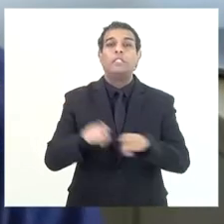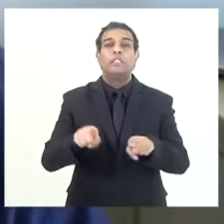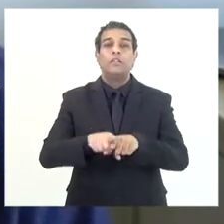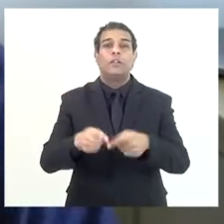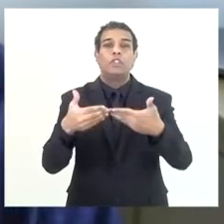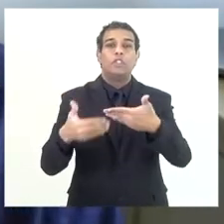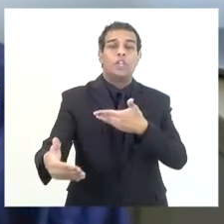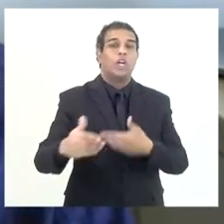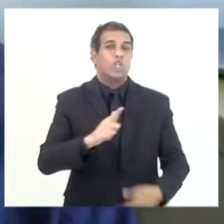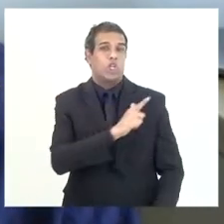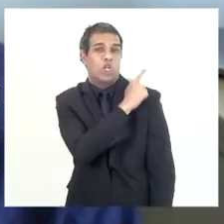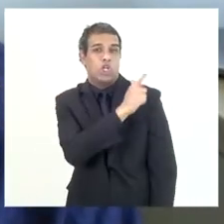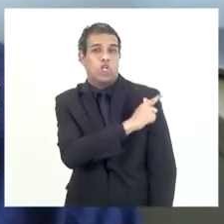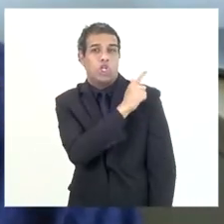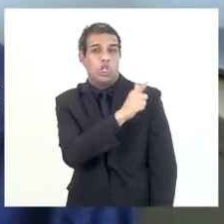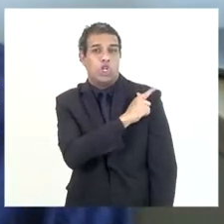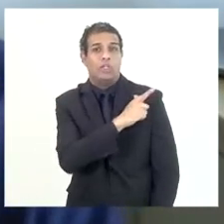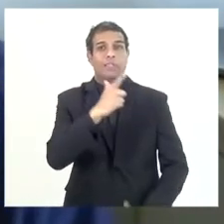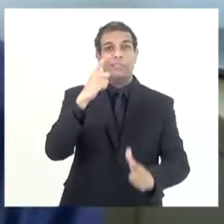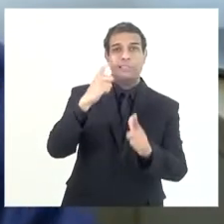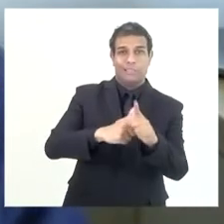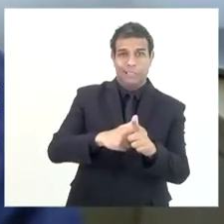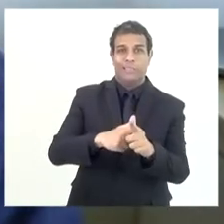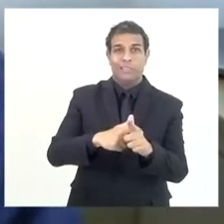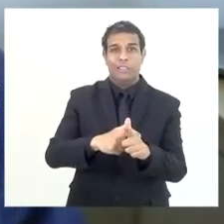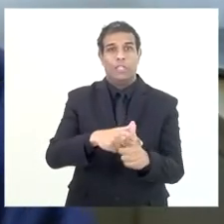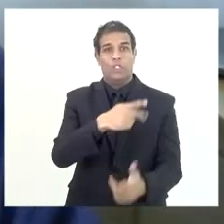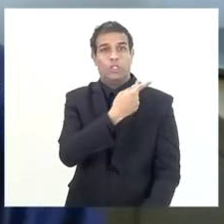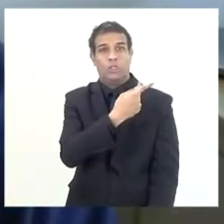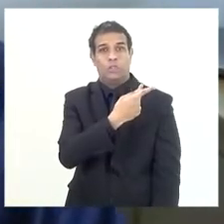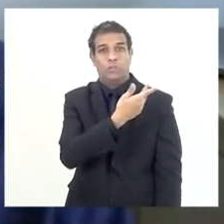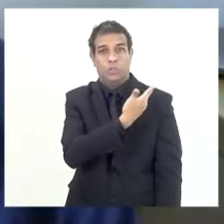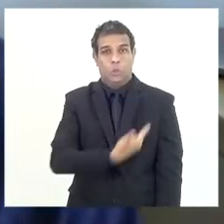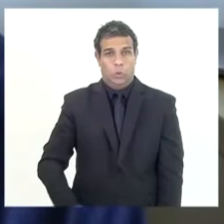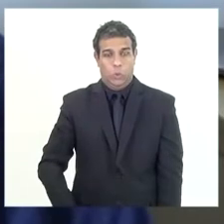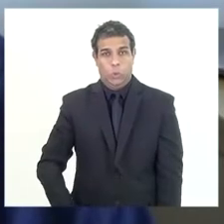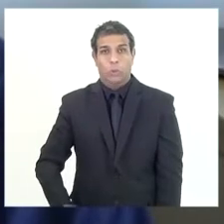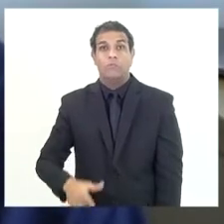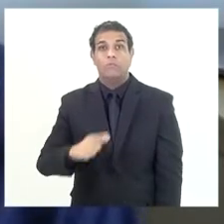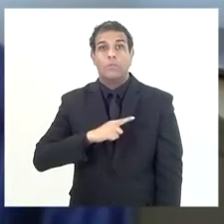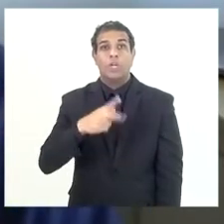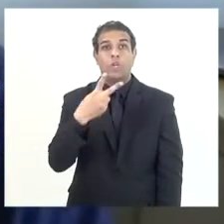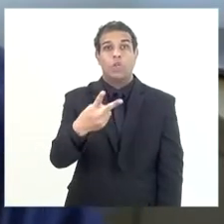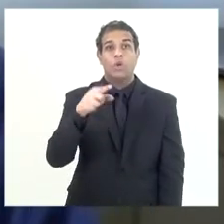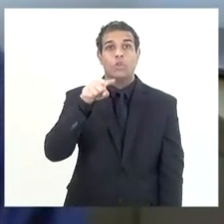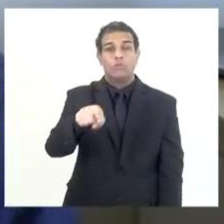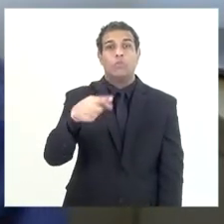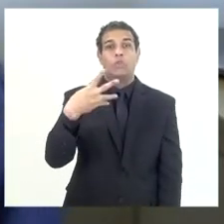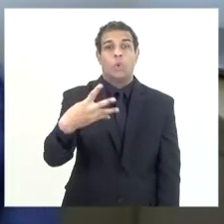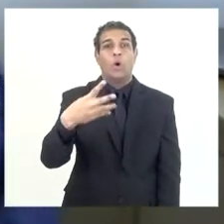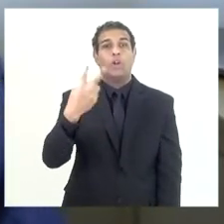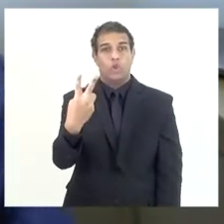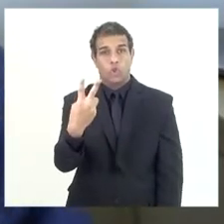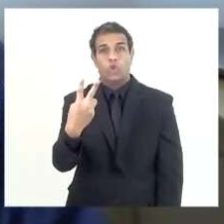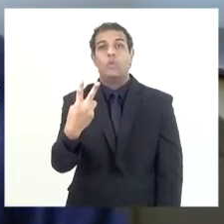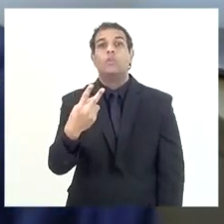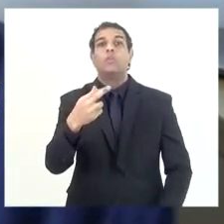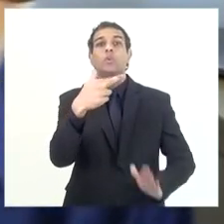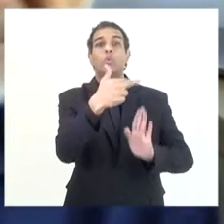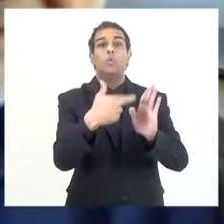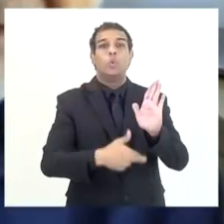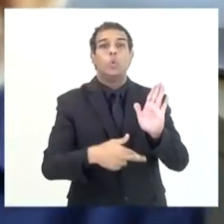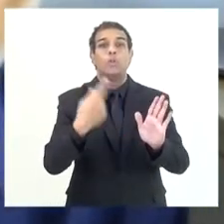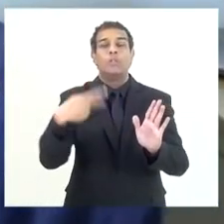gestão da dívida ativa, item 2.4.2, do relatório de prestação de contas do